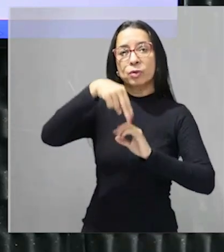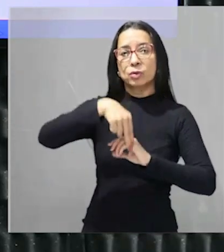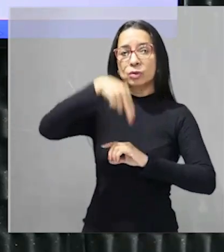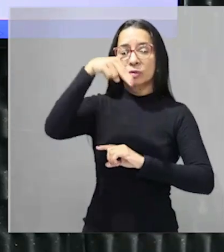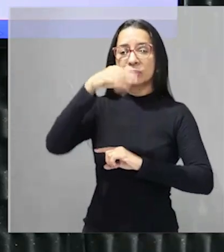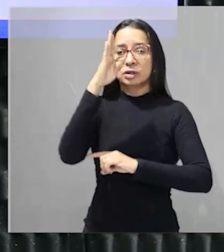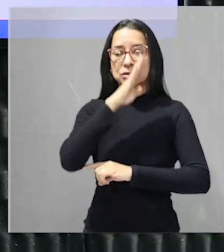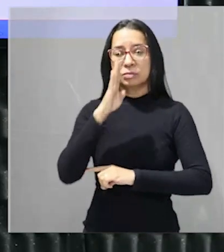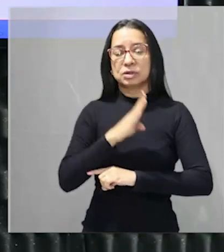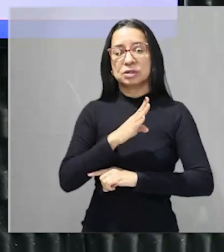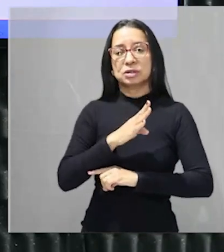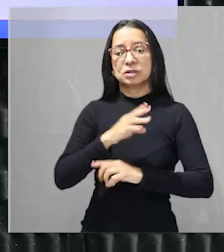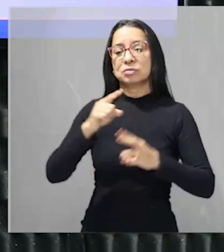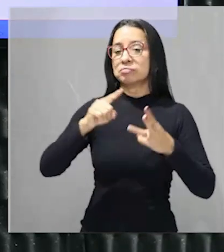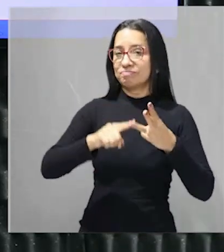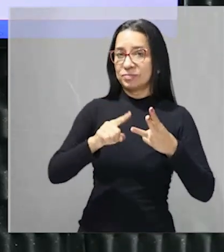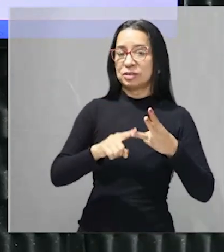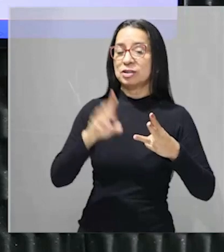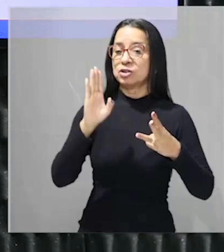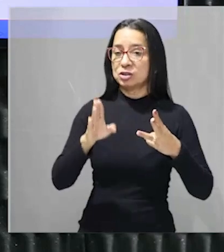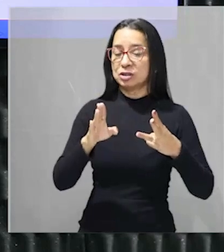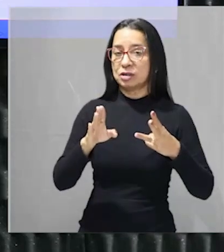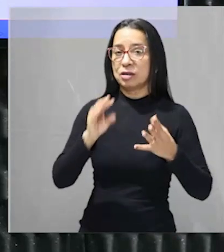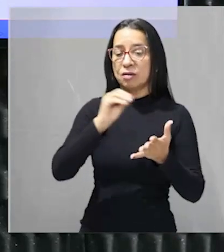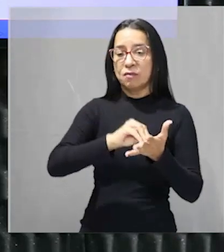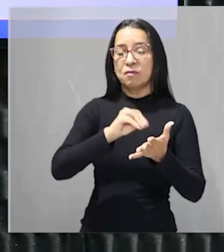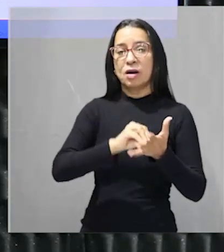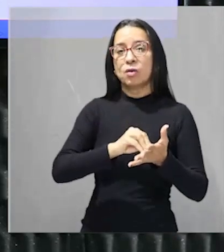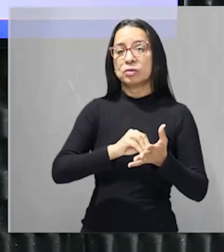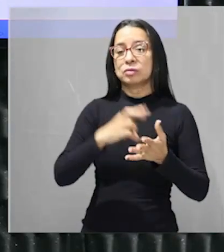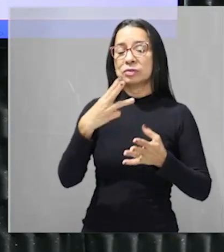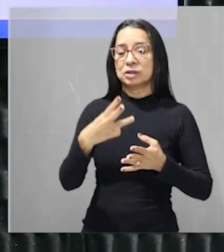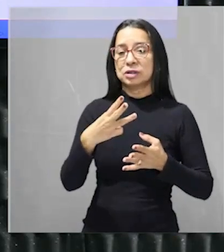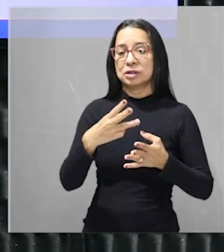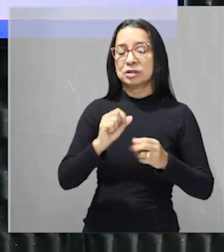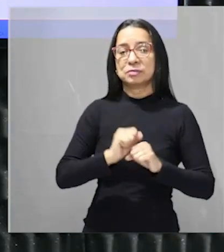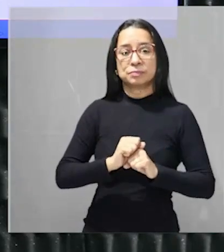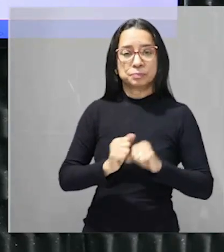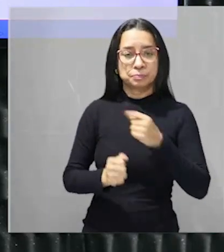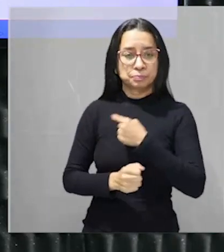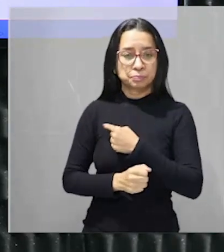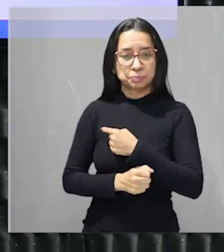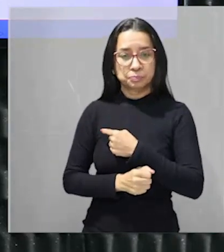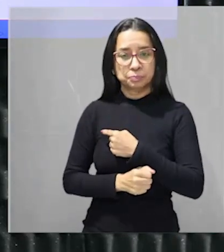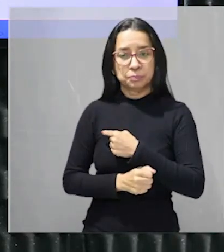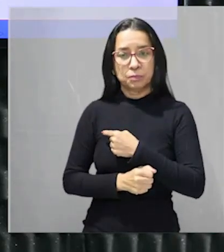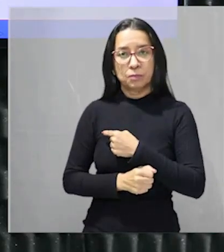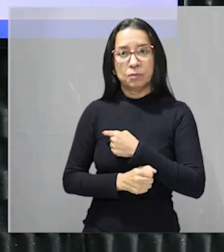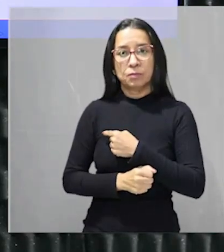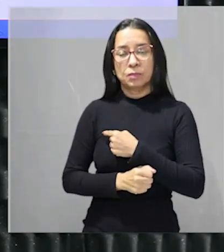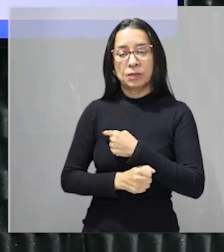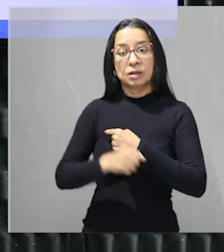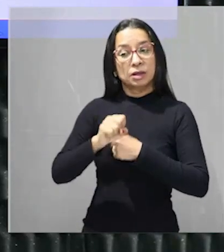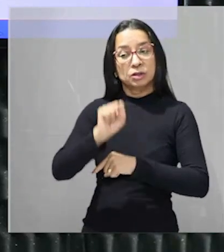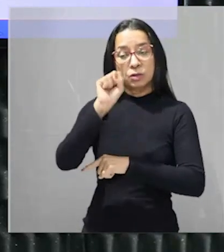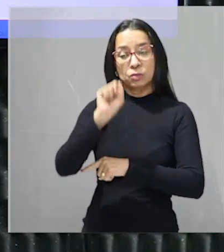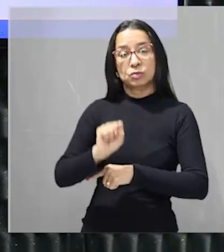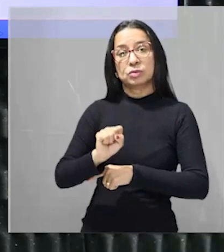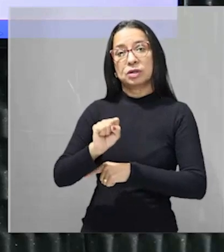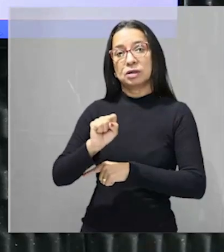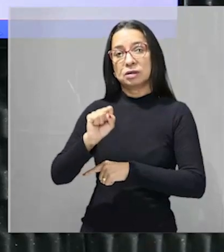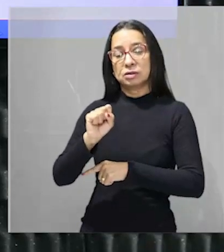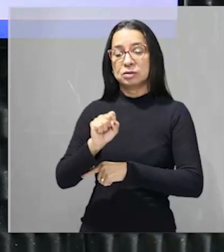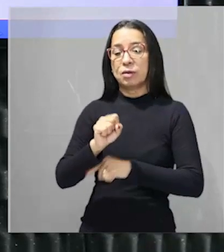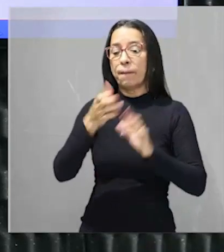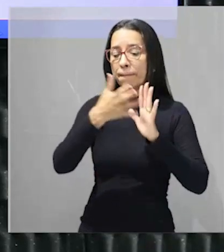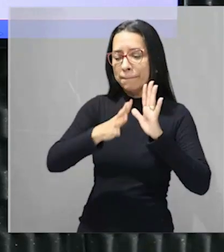já foram três faltam mais três galera tá? domínio do mar de morros situado onde? Marcos na região sudeste no litoral